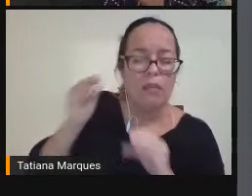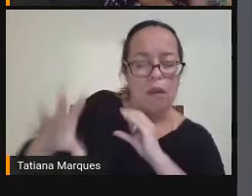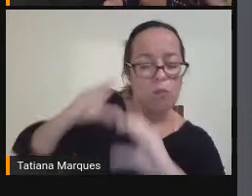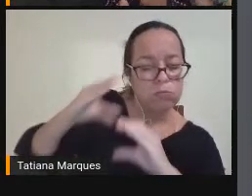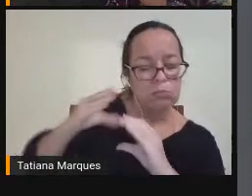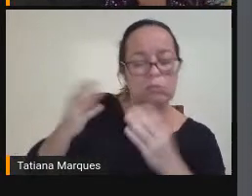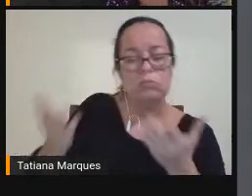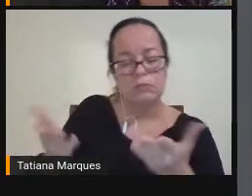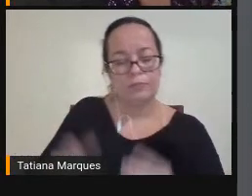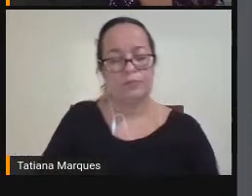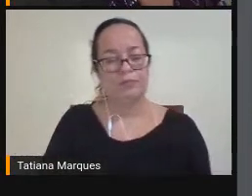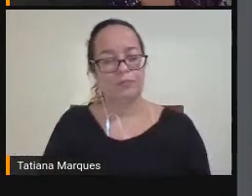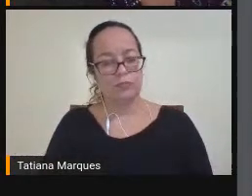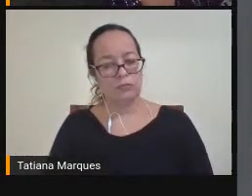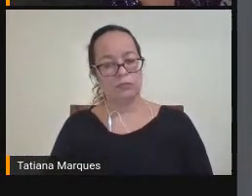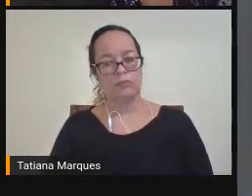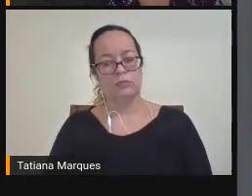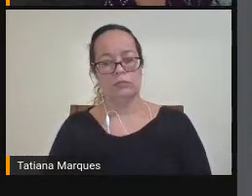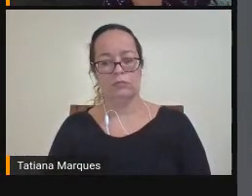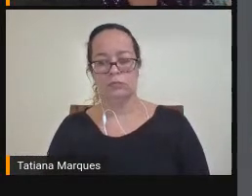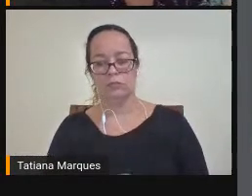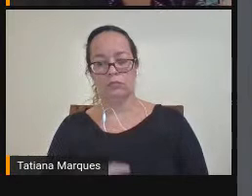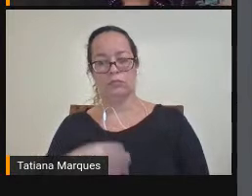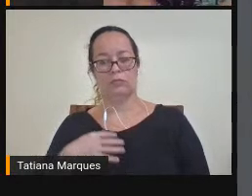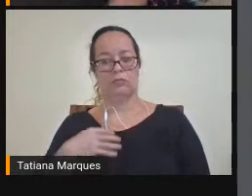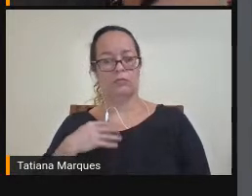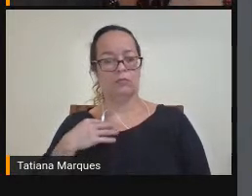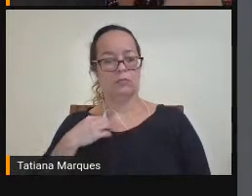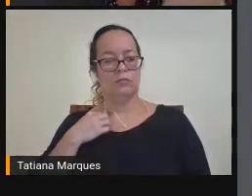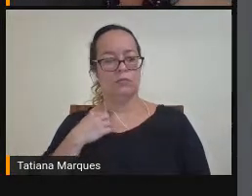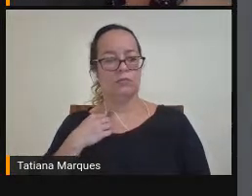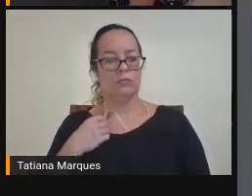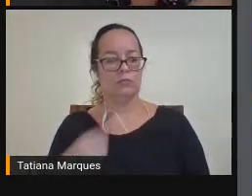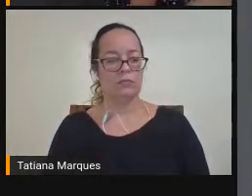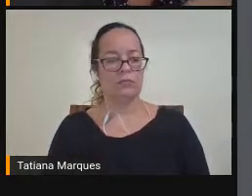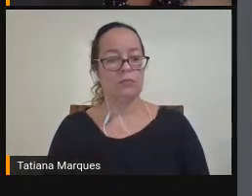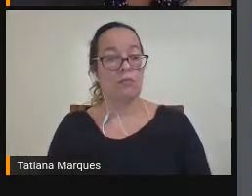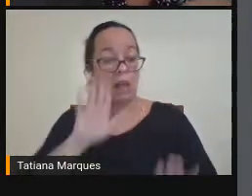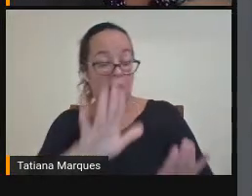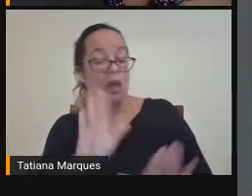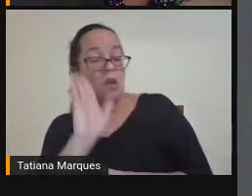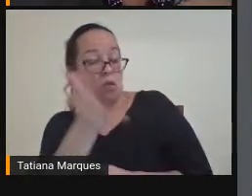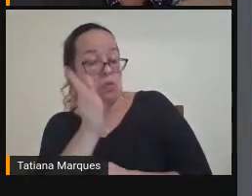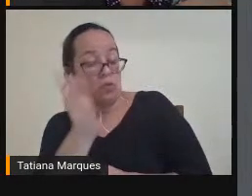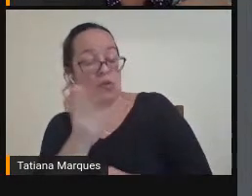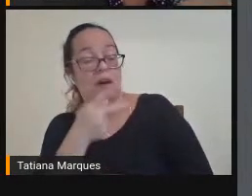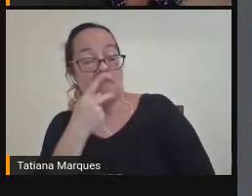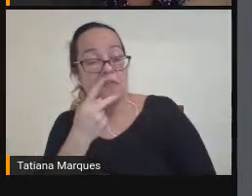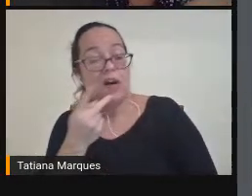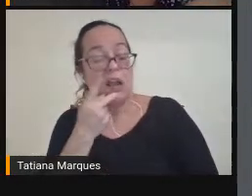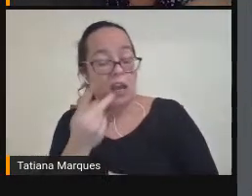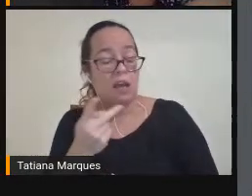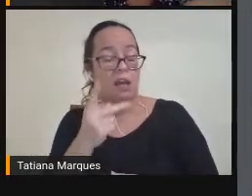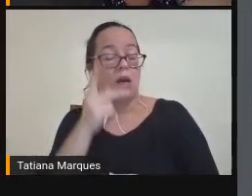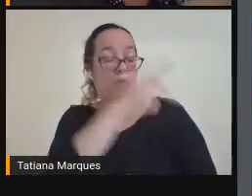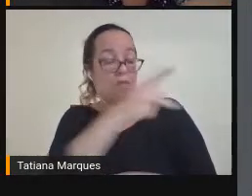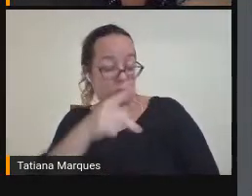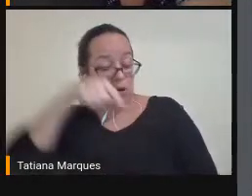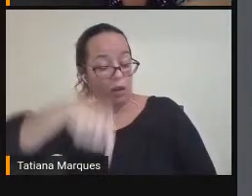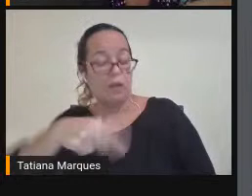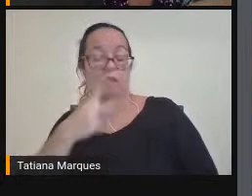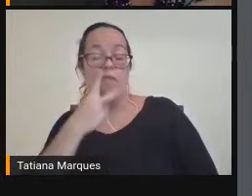E aí Né? Vocês já Ouviram falar Eu mesmo Já falei Né? Para os professores Da rede